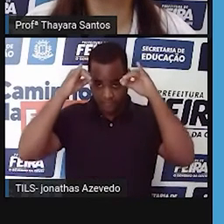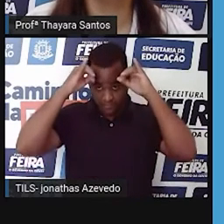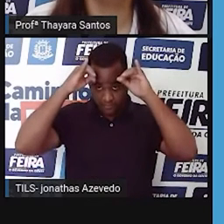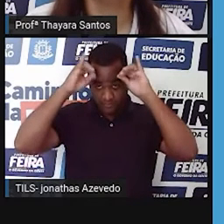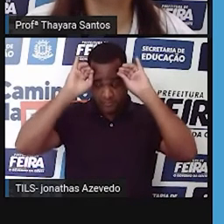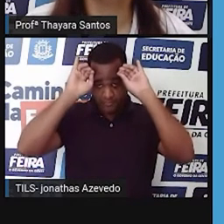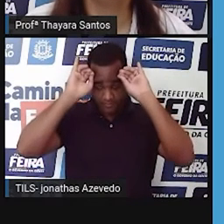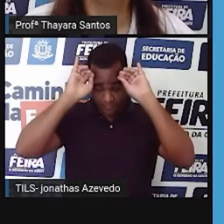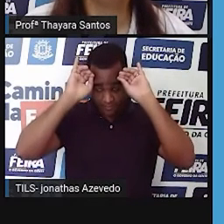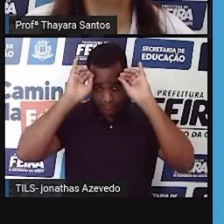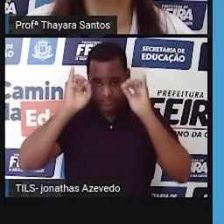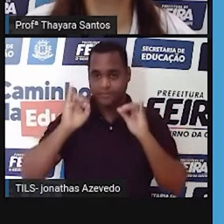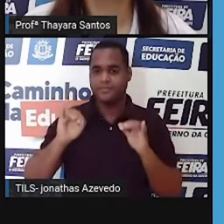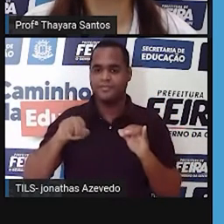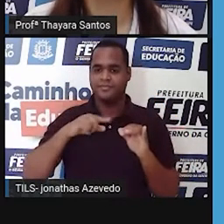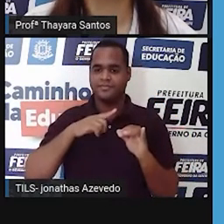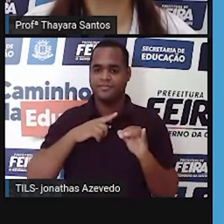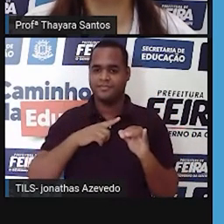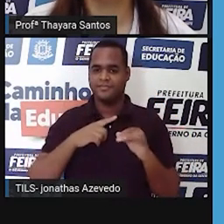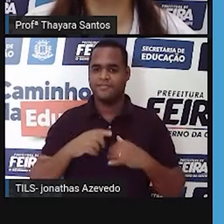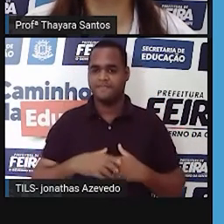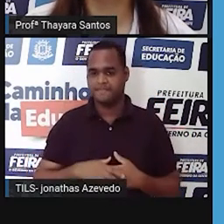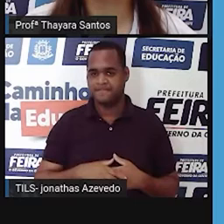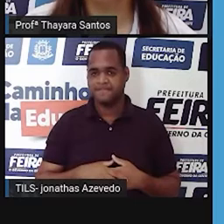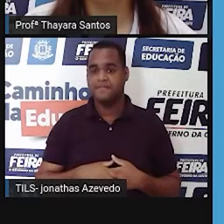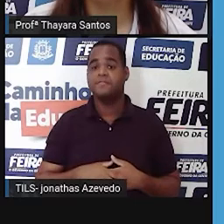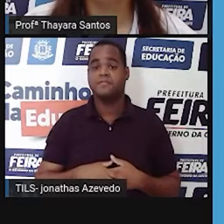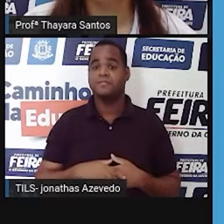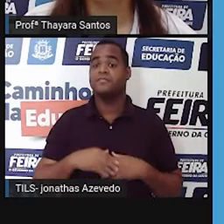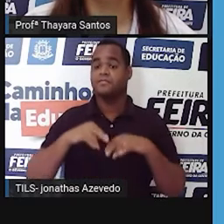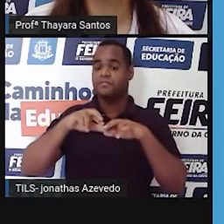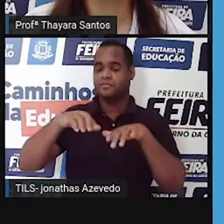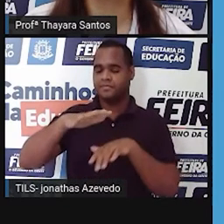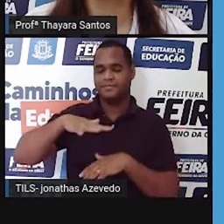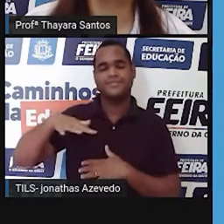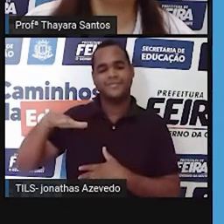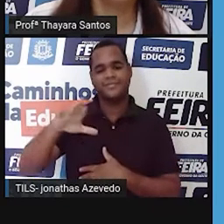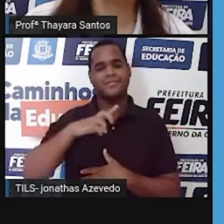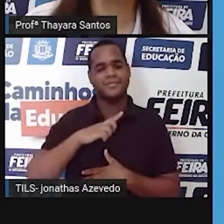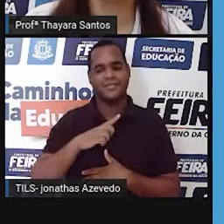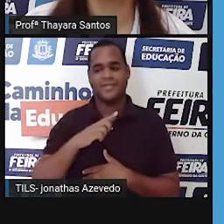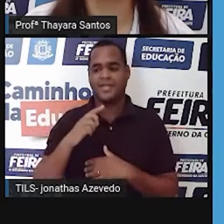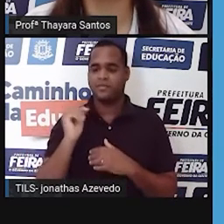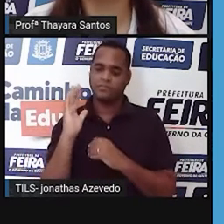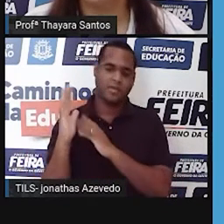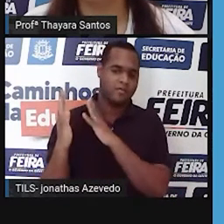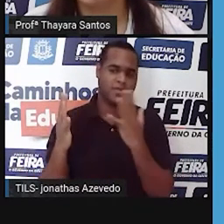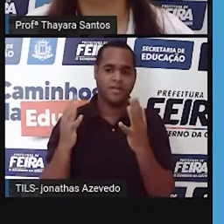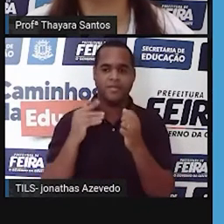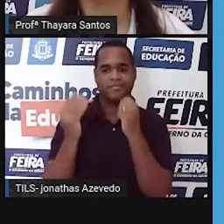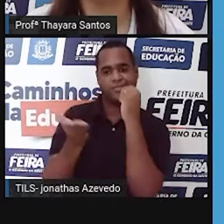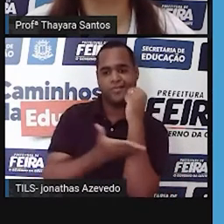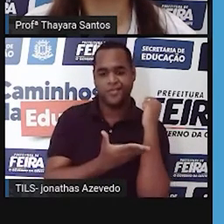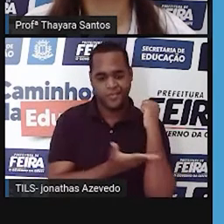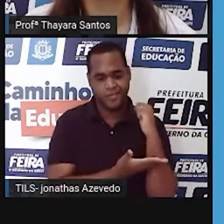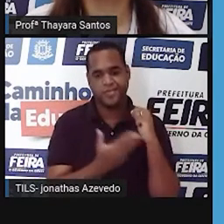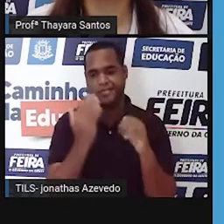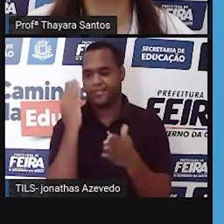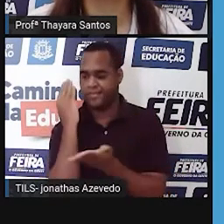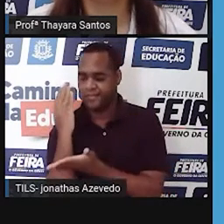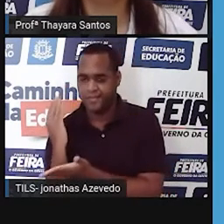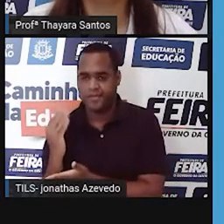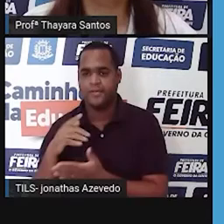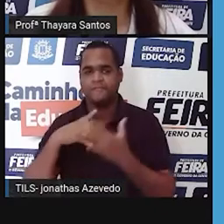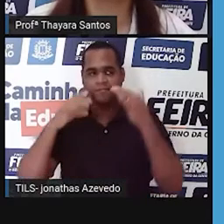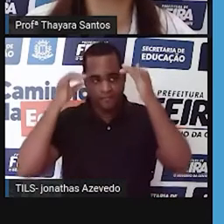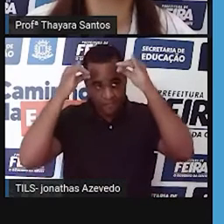na agropecuária, na verdade. E muitas áreas que antes tinham florestas estão sendo desmatadas para que